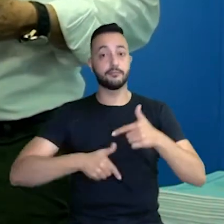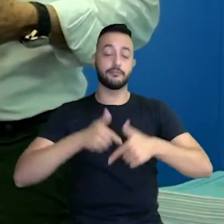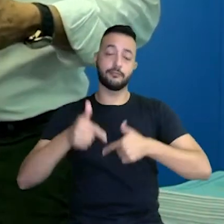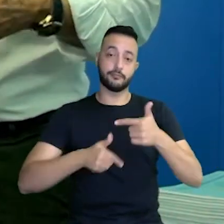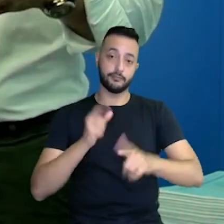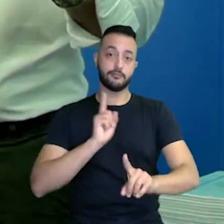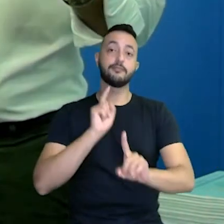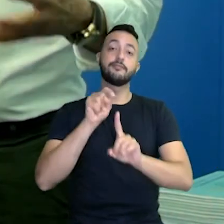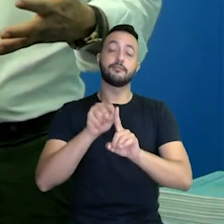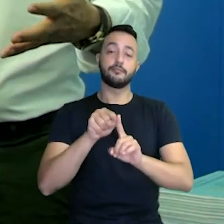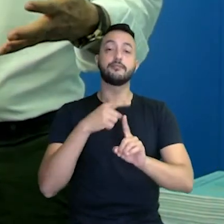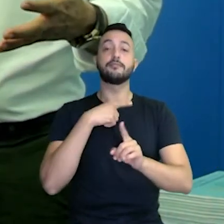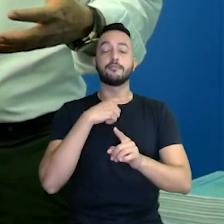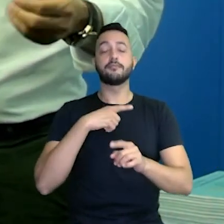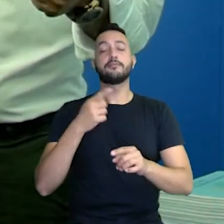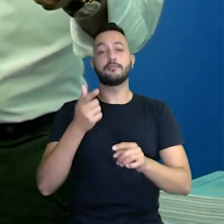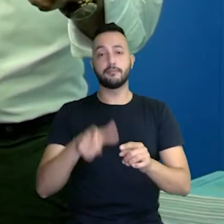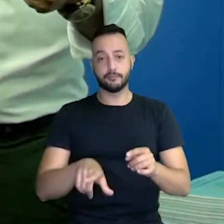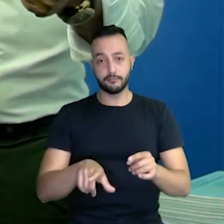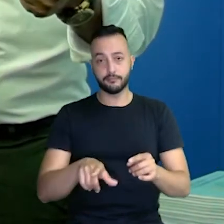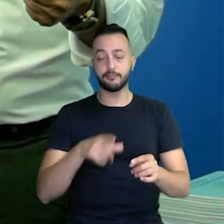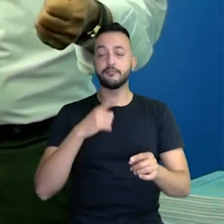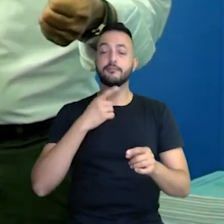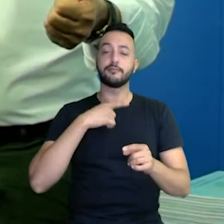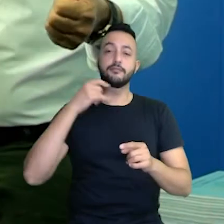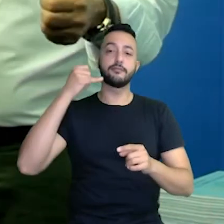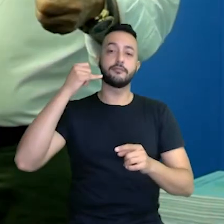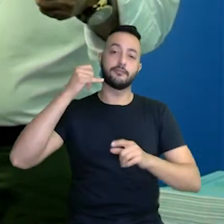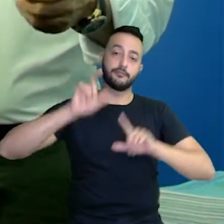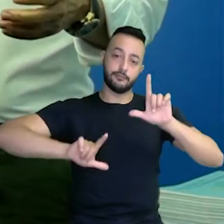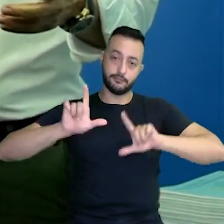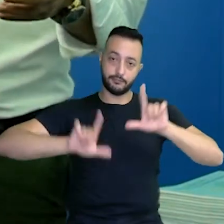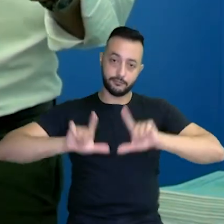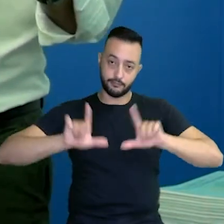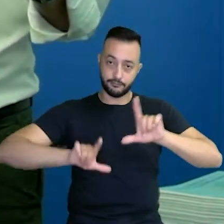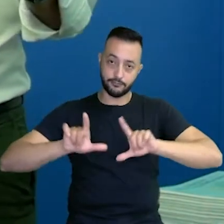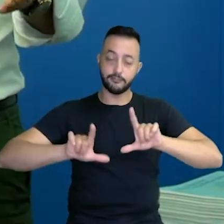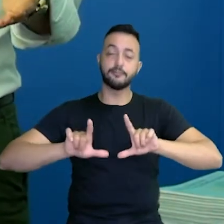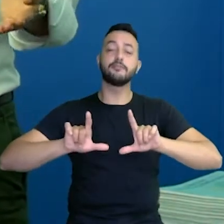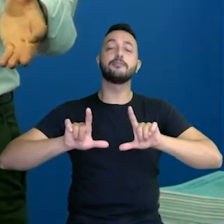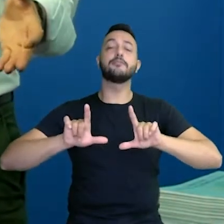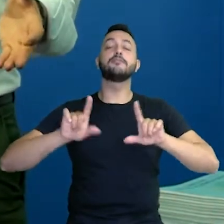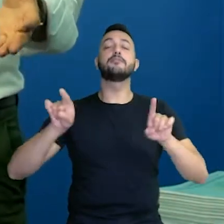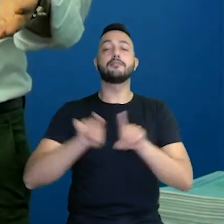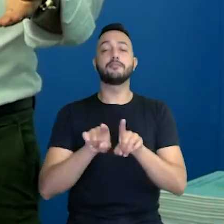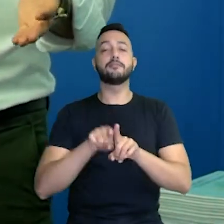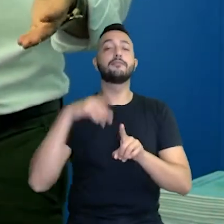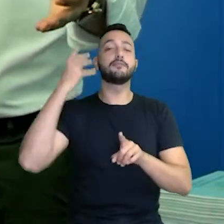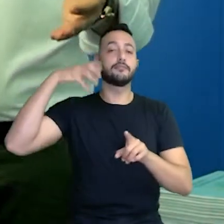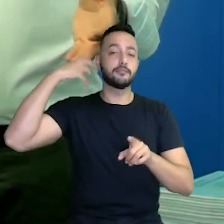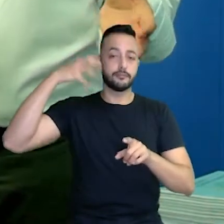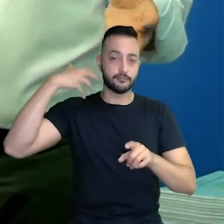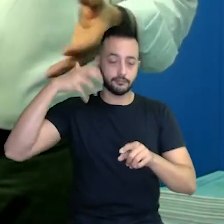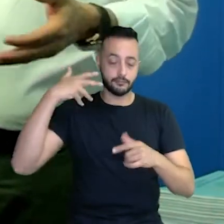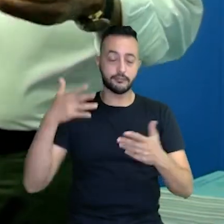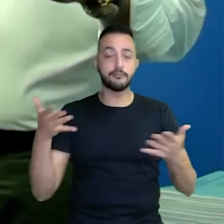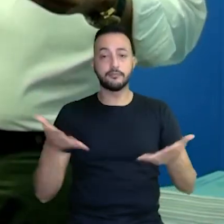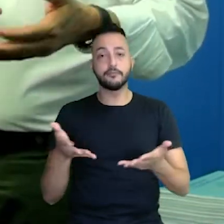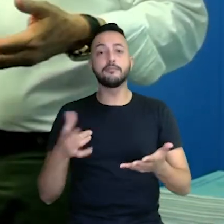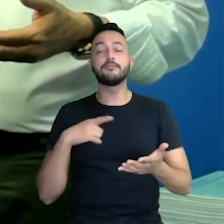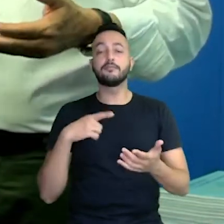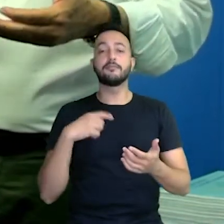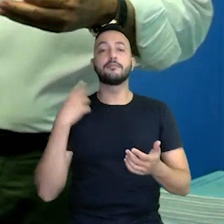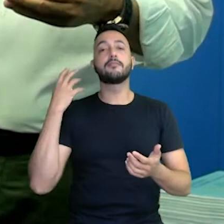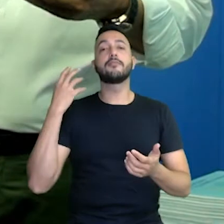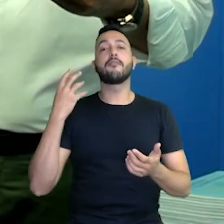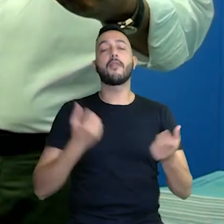isso. Nós temos mais uma ferramenta. Além da TV, nós temos o rádio. Hoje eu estava no carro